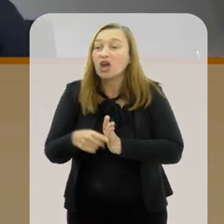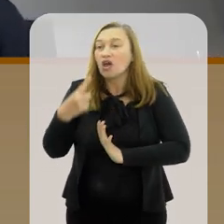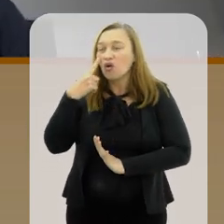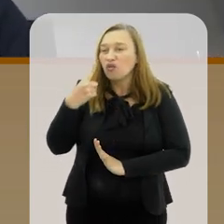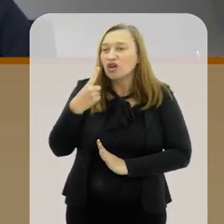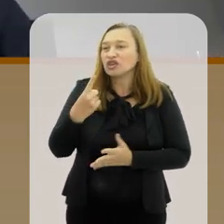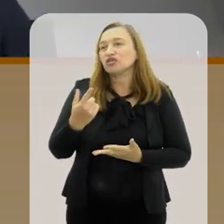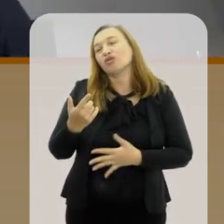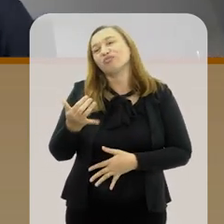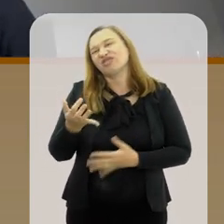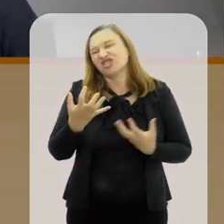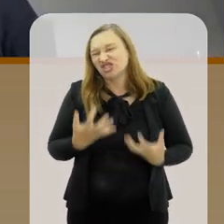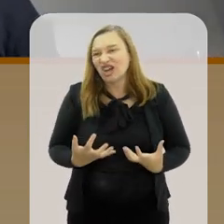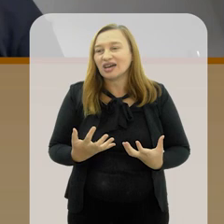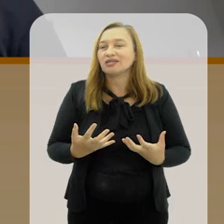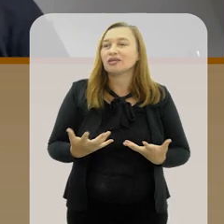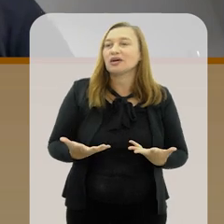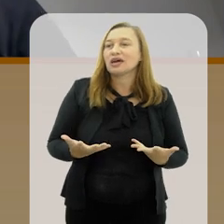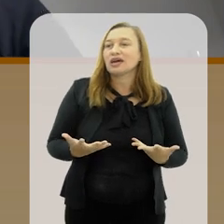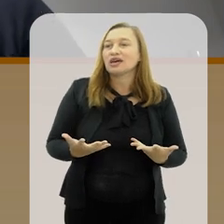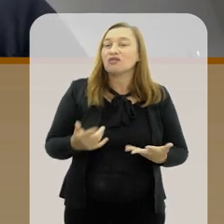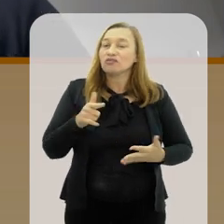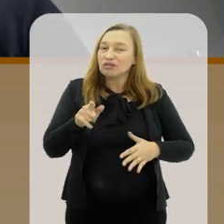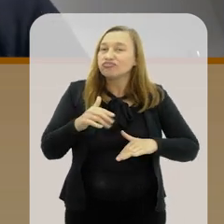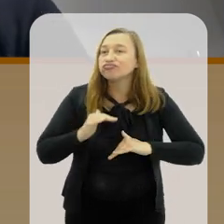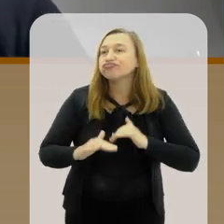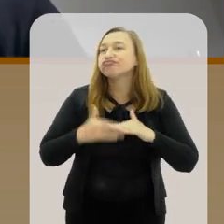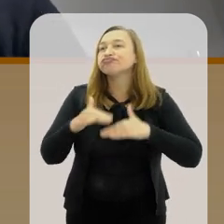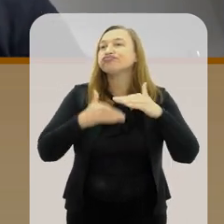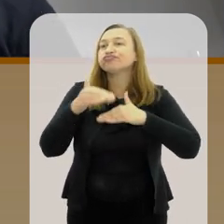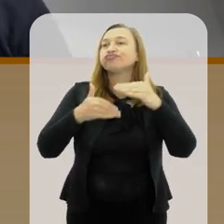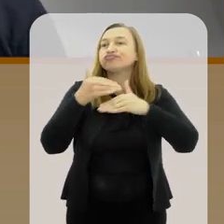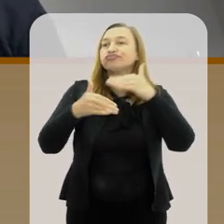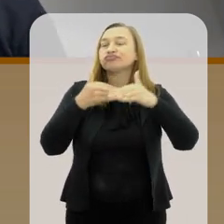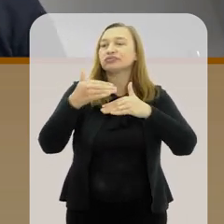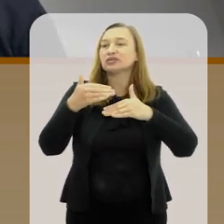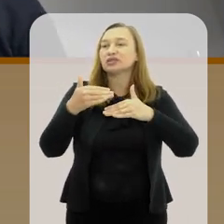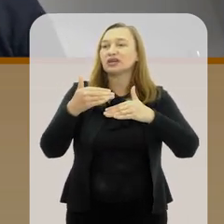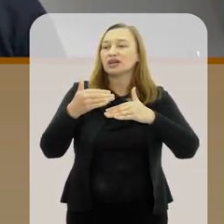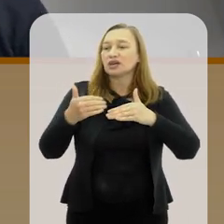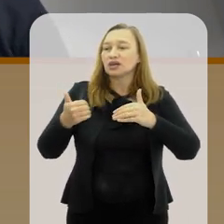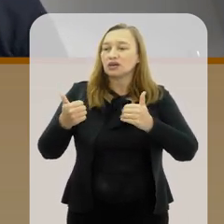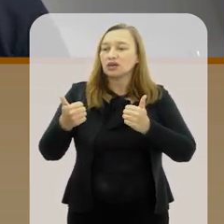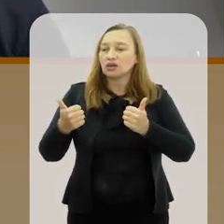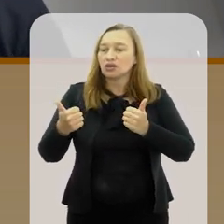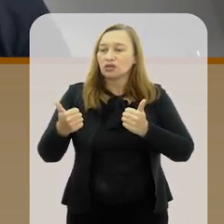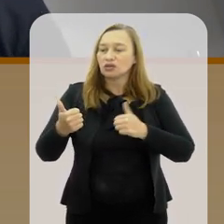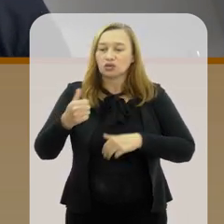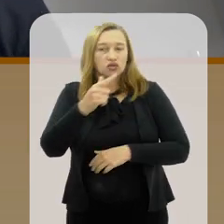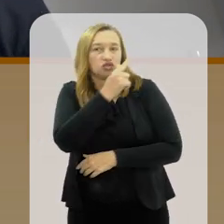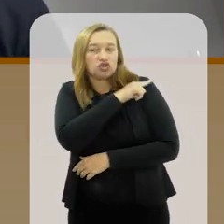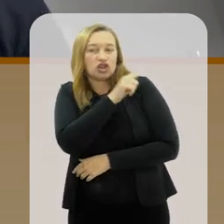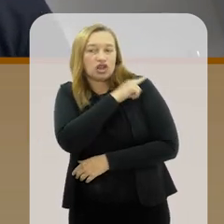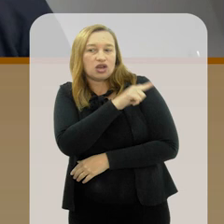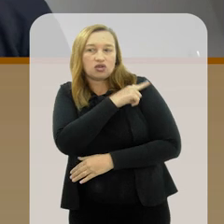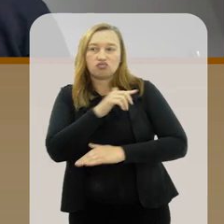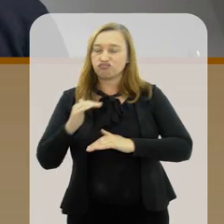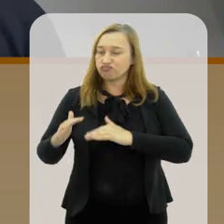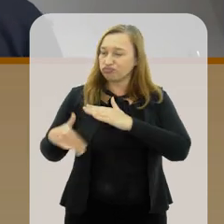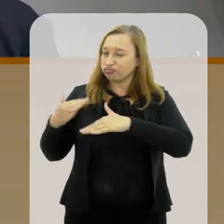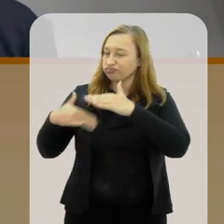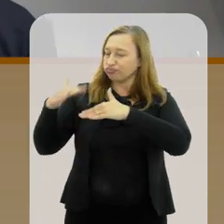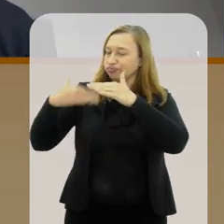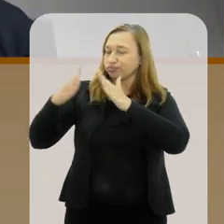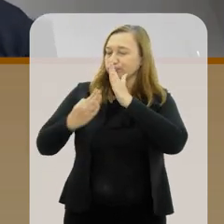eu vejo isso como uma coisa meio chata, que à medida que a pessoa se desenvolve, ele vai subindo para virar um gerente. E fica cada vez mais